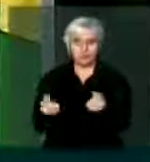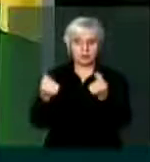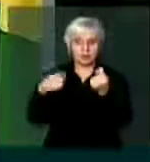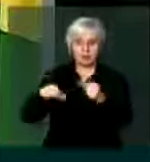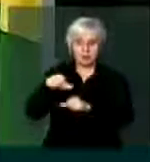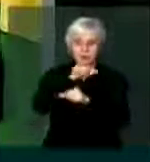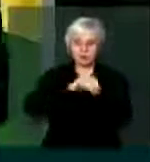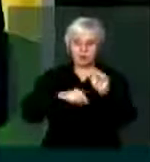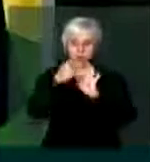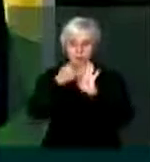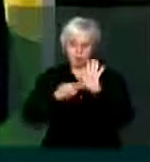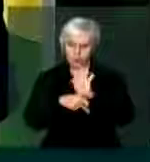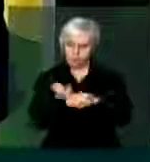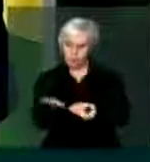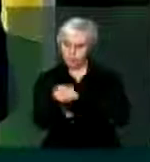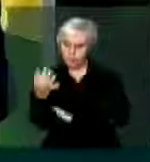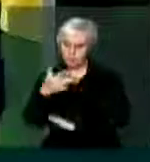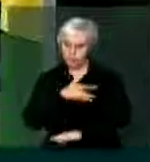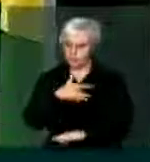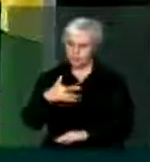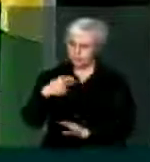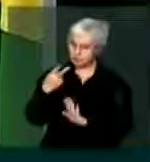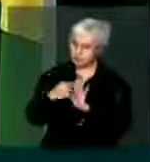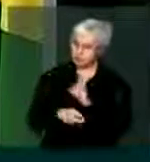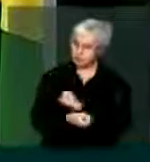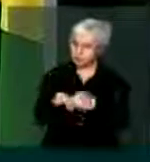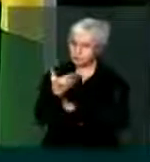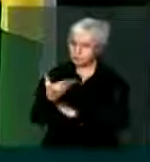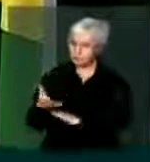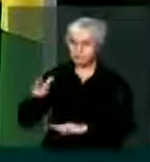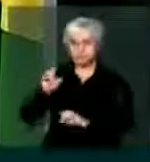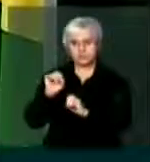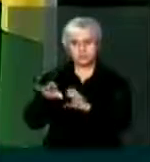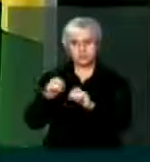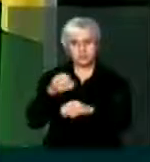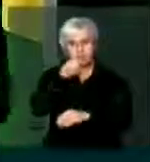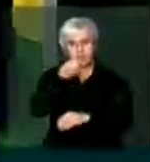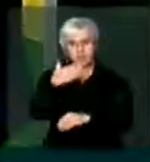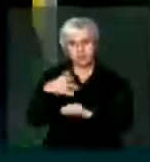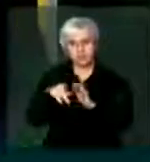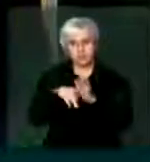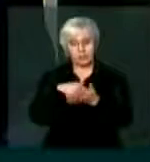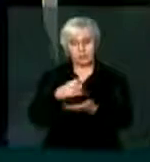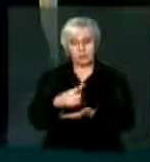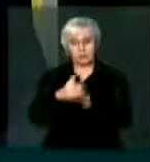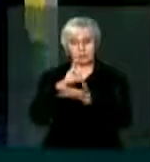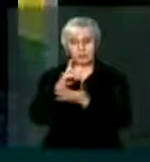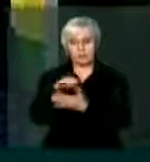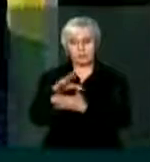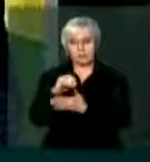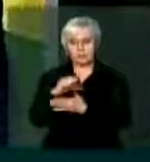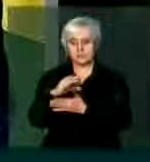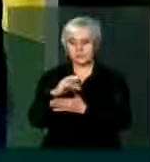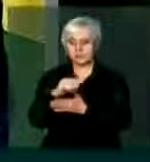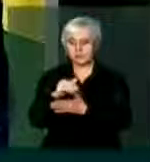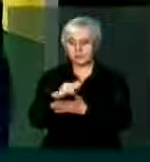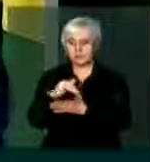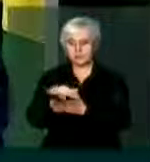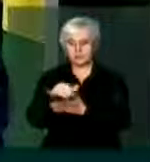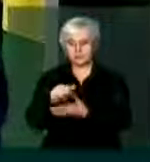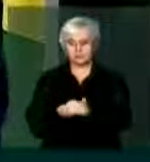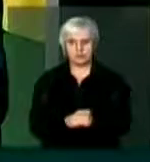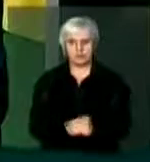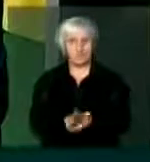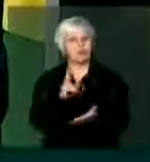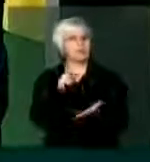alteração dos projetos da saúde, na educação, enfim, é muito bom para a democracia. Na verdade, senhor presidente,